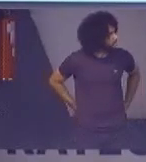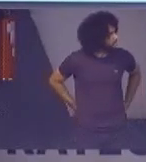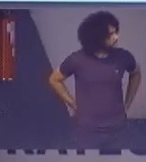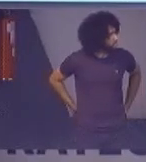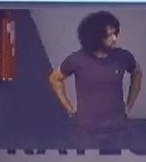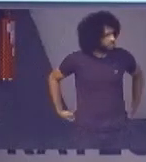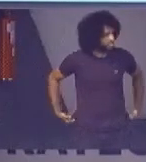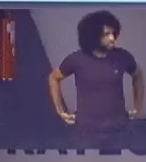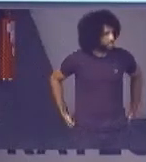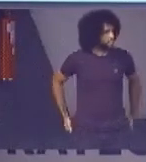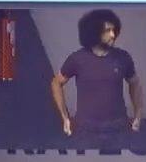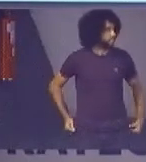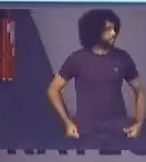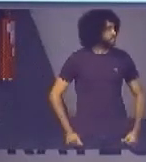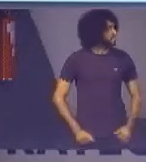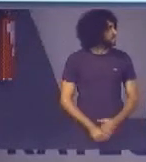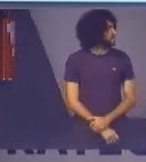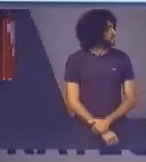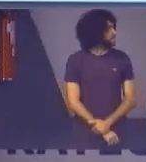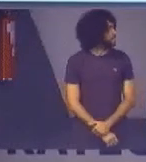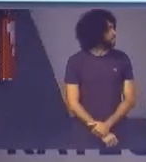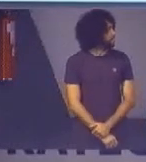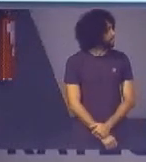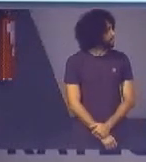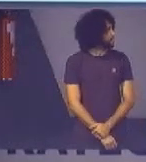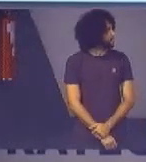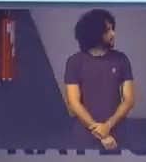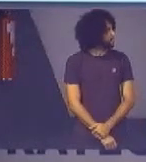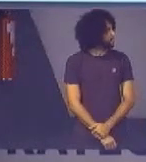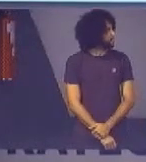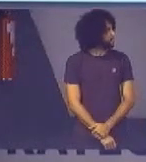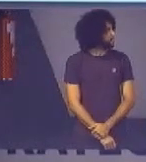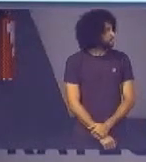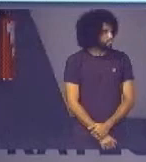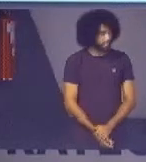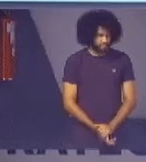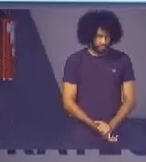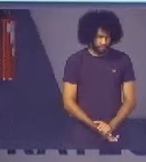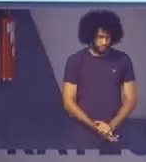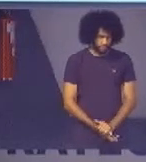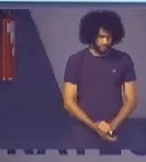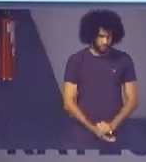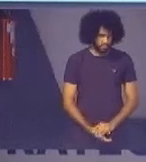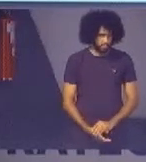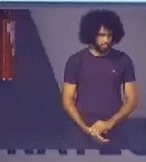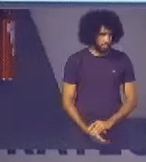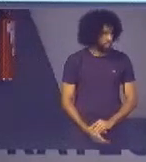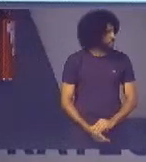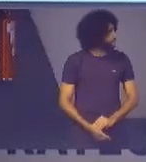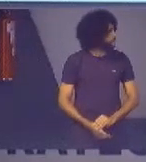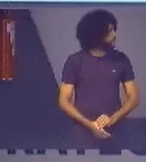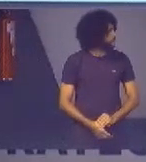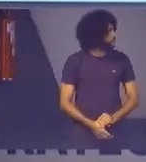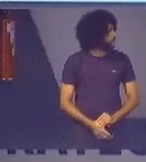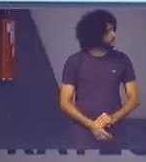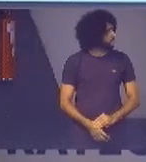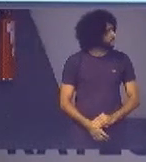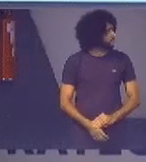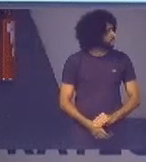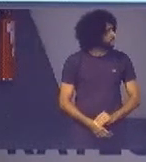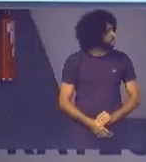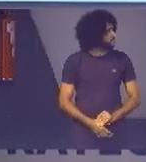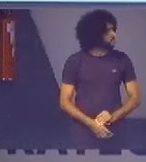carteira de trabalho e se reencontraram com a família esta menina de 5 meses finalmente tem registro de nascimento